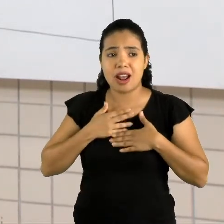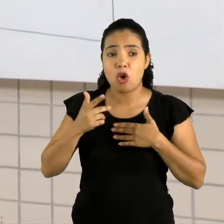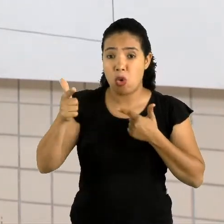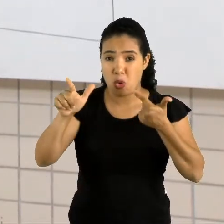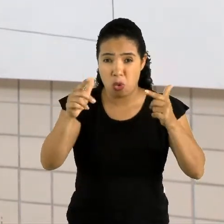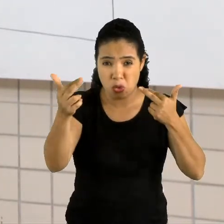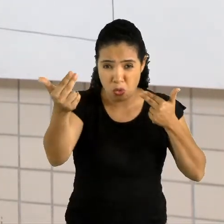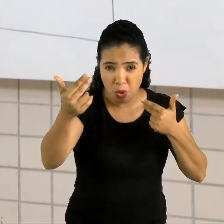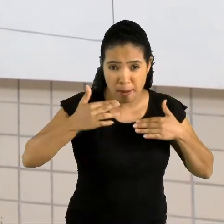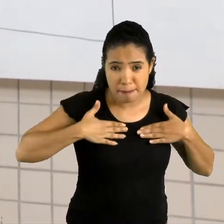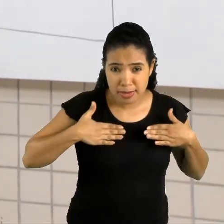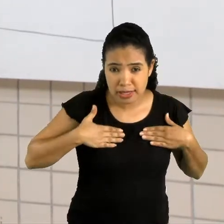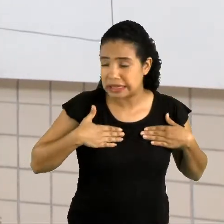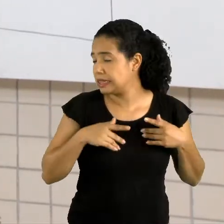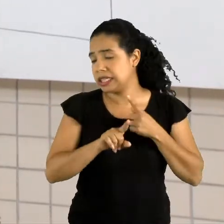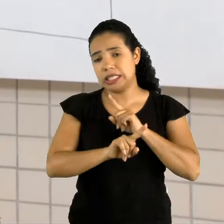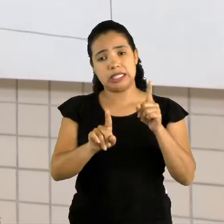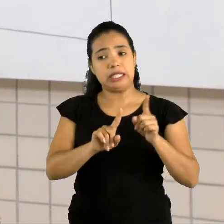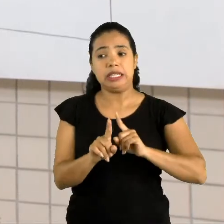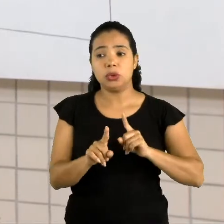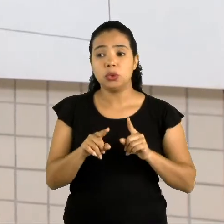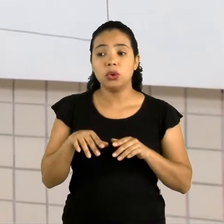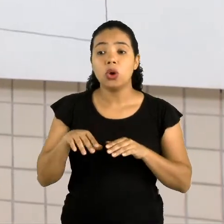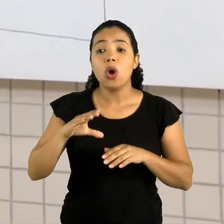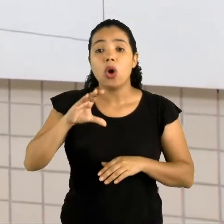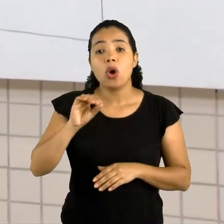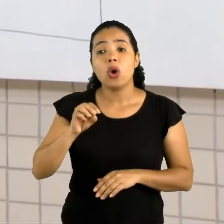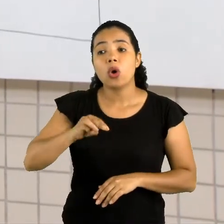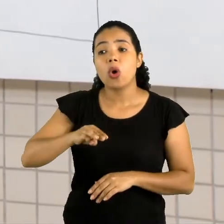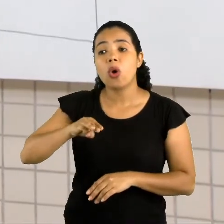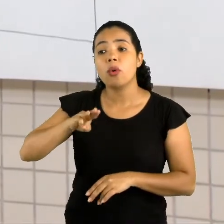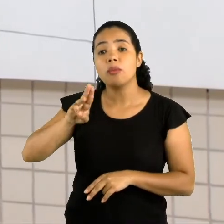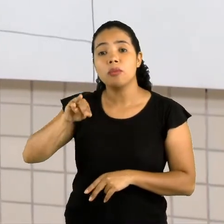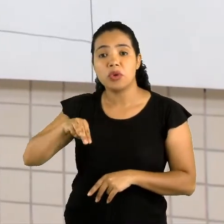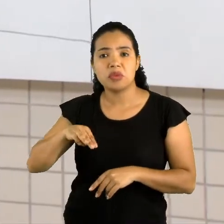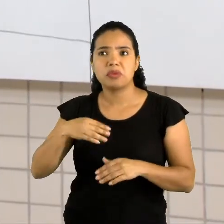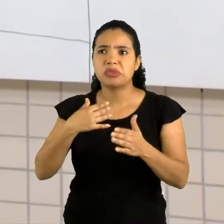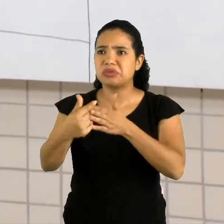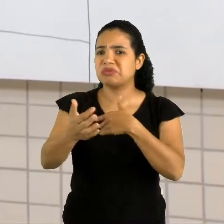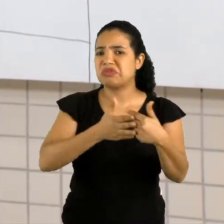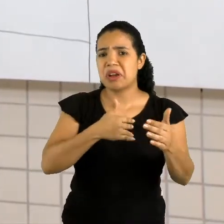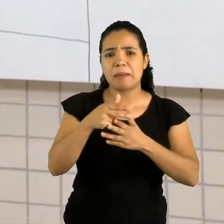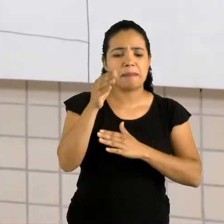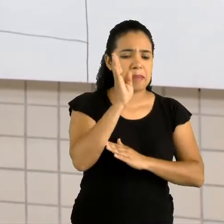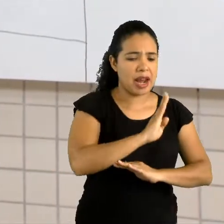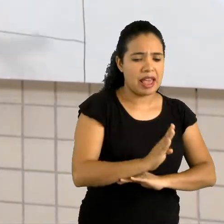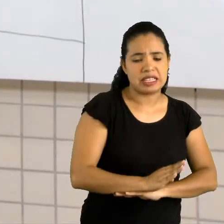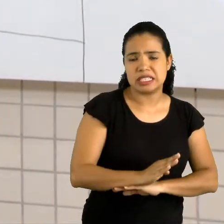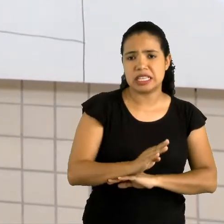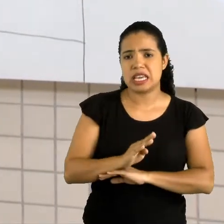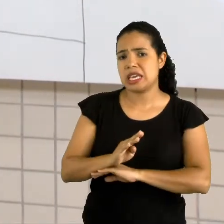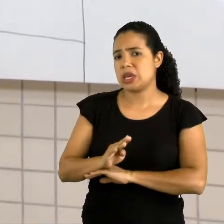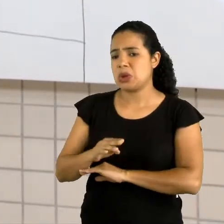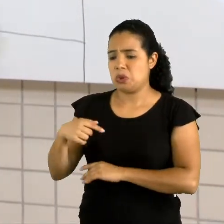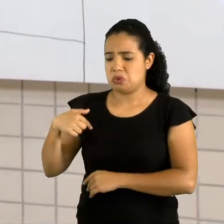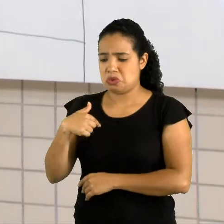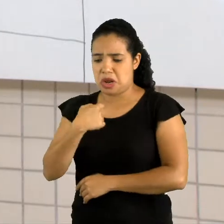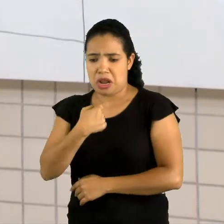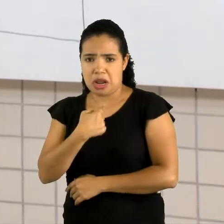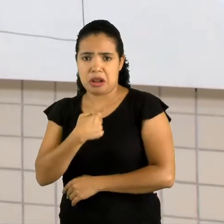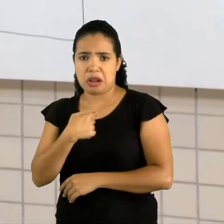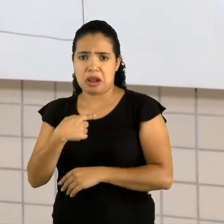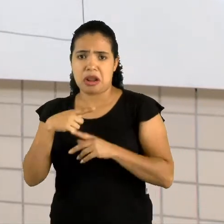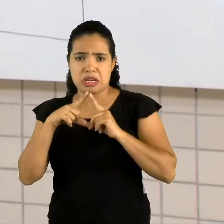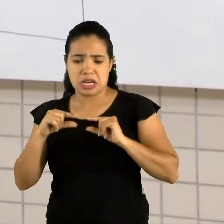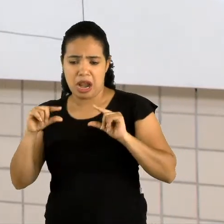E o comum é aquela coisa que tanto faz estar no Brasil, estar lá no Japão, em qualquer lugar do